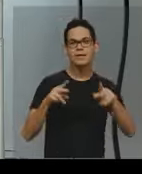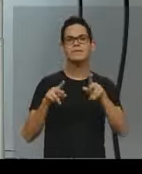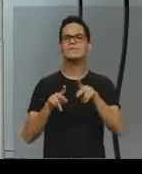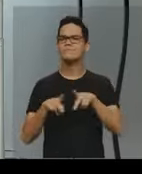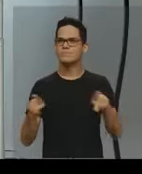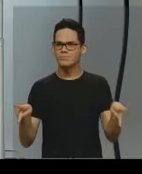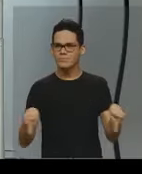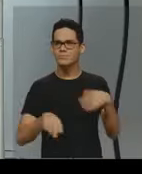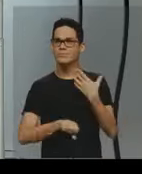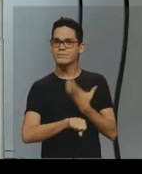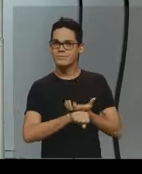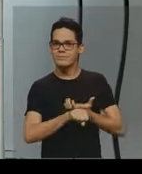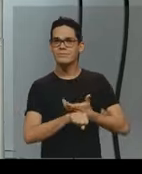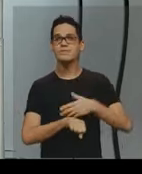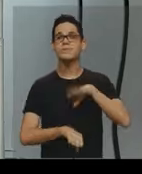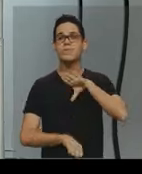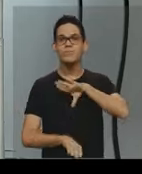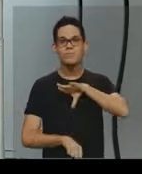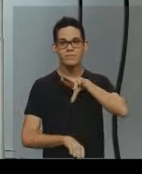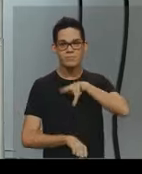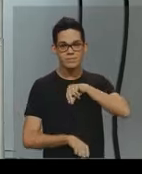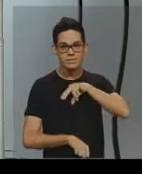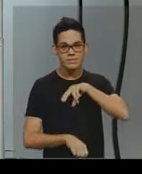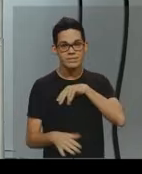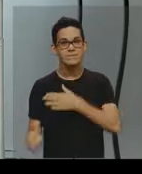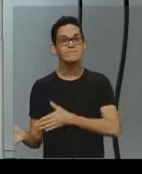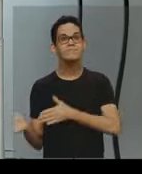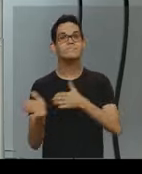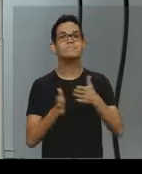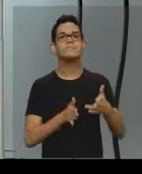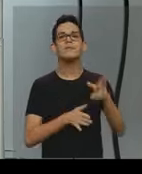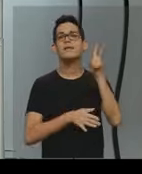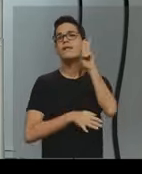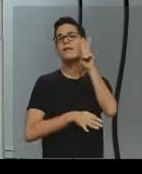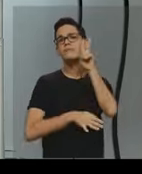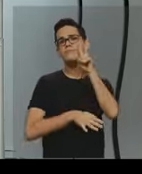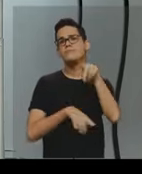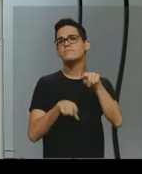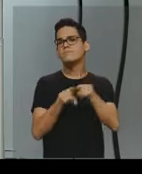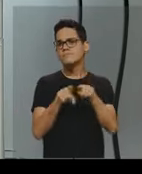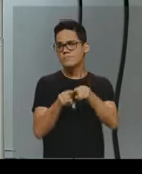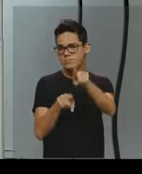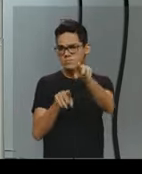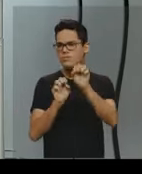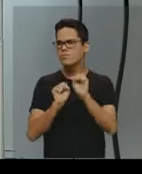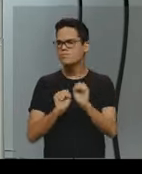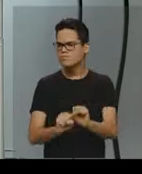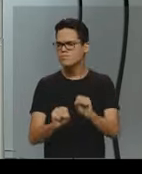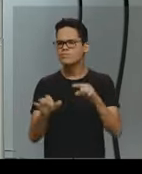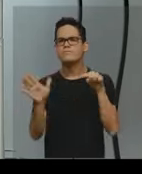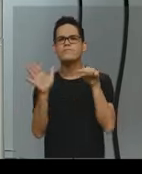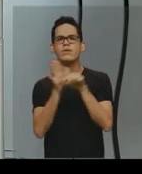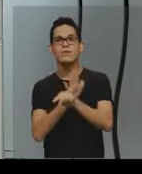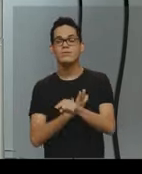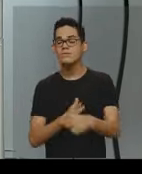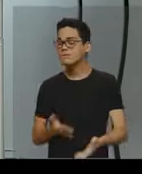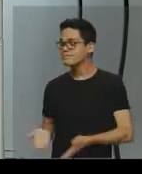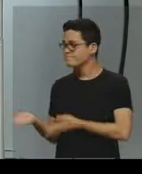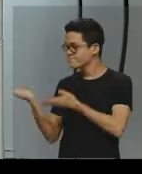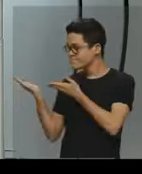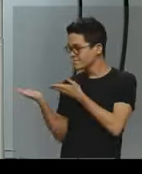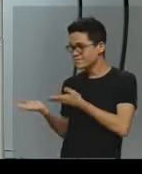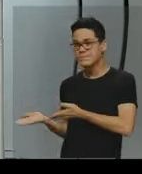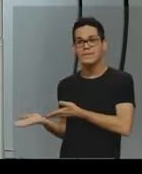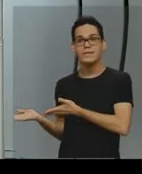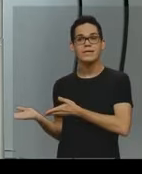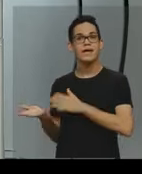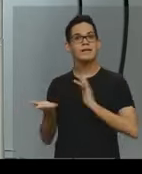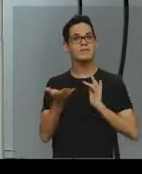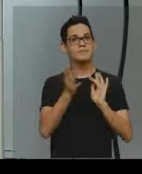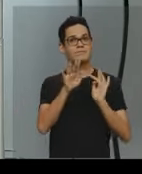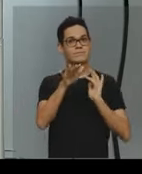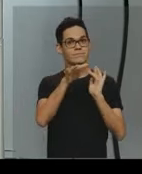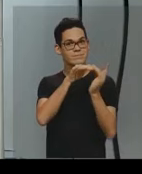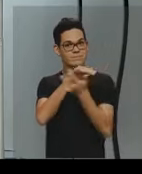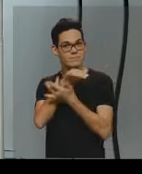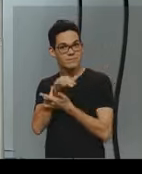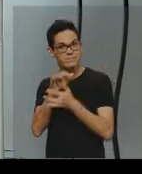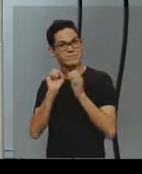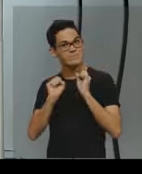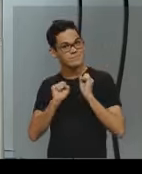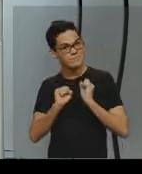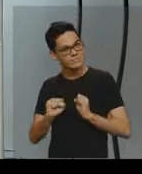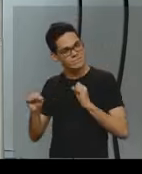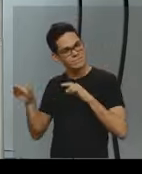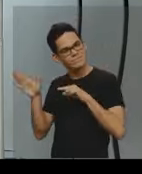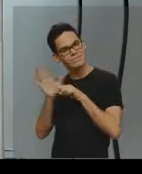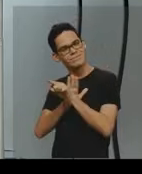você também pode fazer sua pergunta sobre as aulas de hoje, pelos nossos canais de comunicação que estão aparecendo na sua tela agora. Enquanto